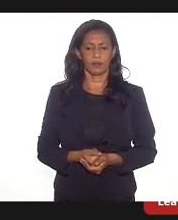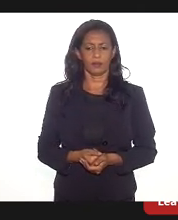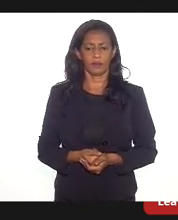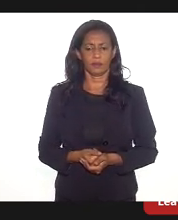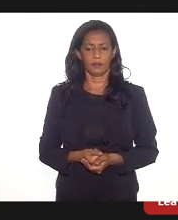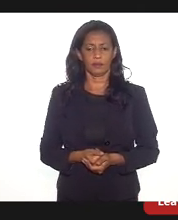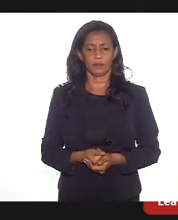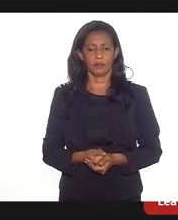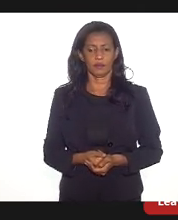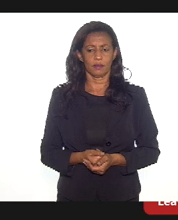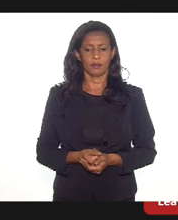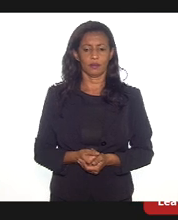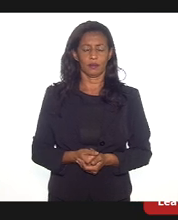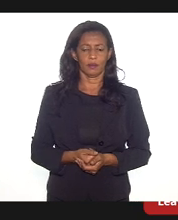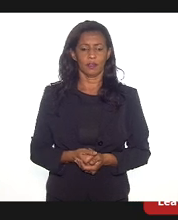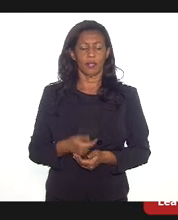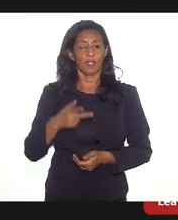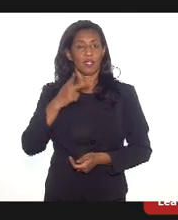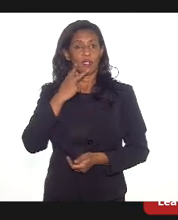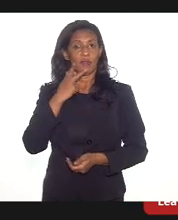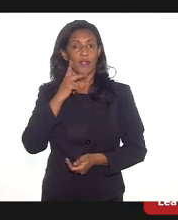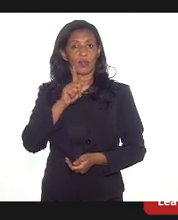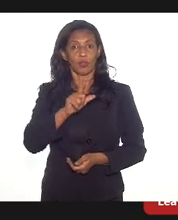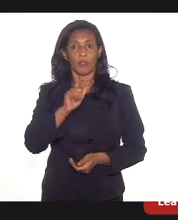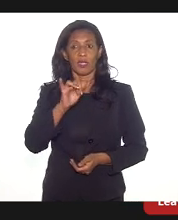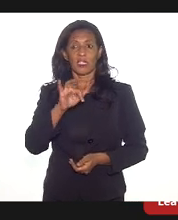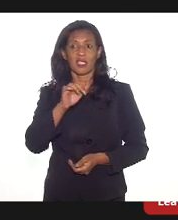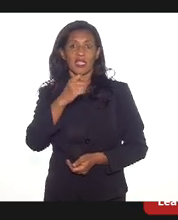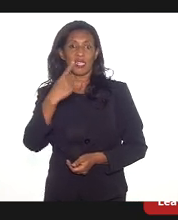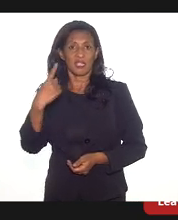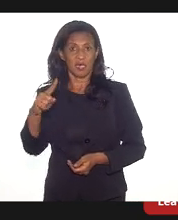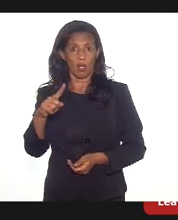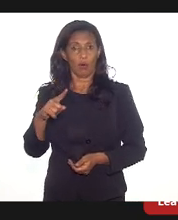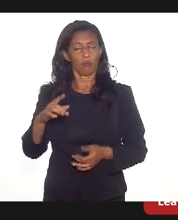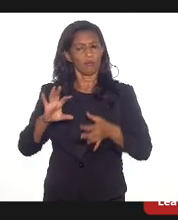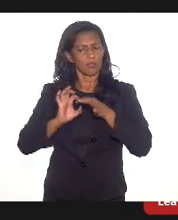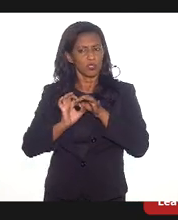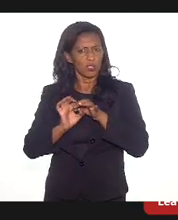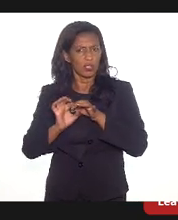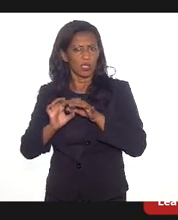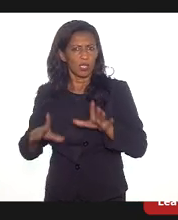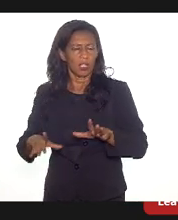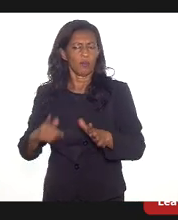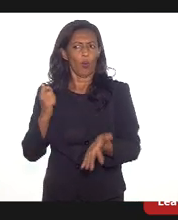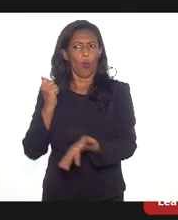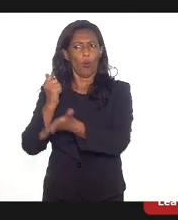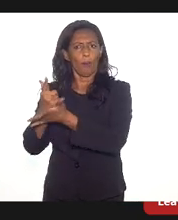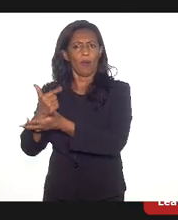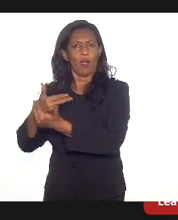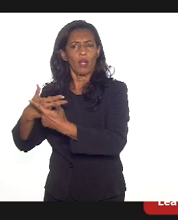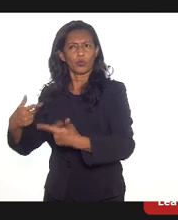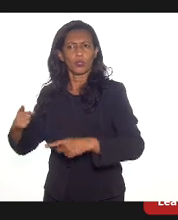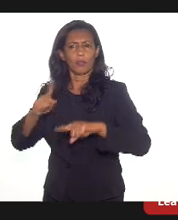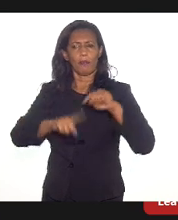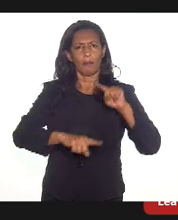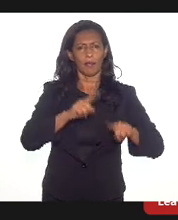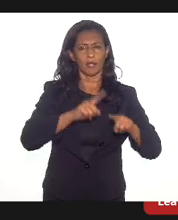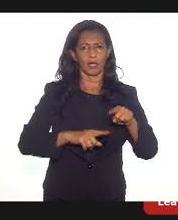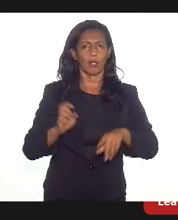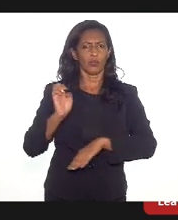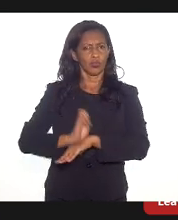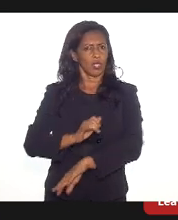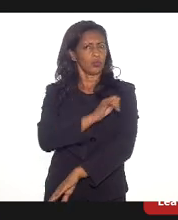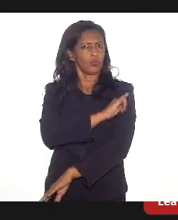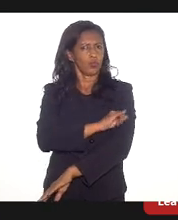o dispositivo da lei de licitações para que as compras no campo da saúde realizadas aqui no Estado do Rio de Janeiro possam